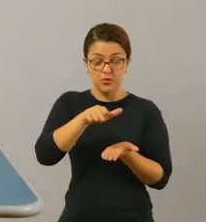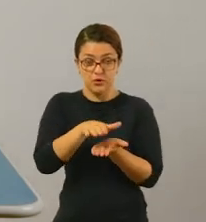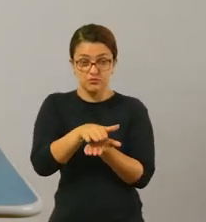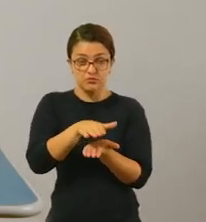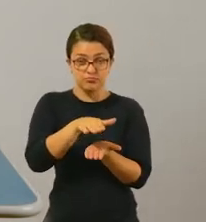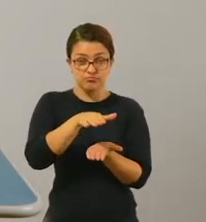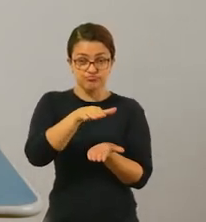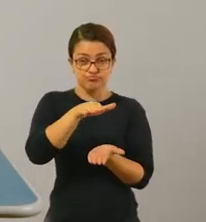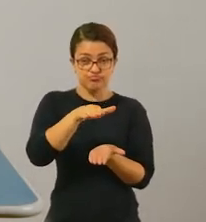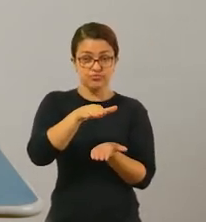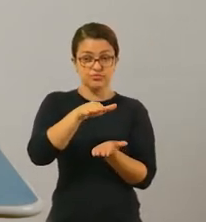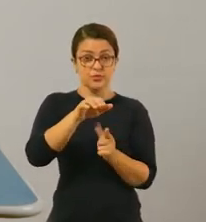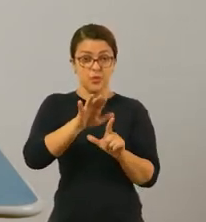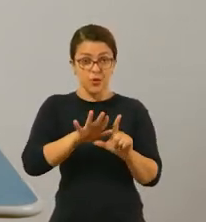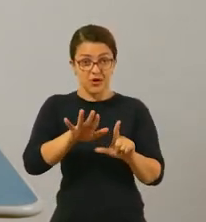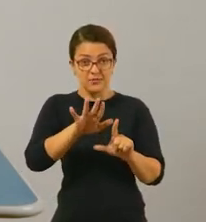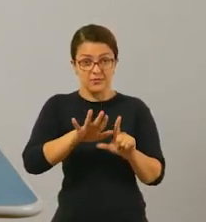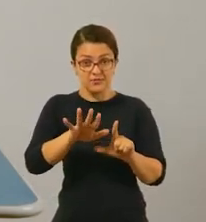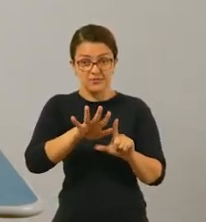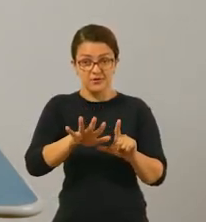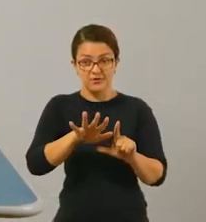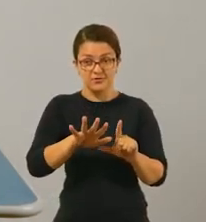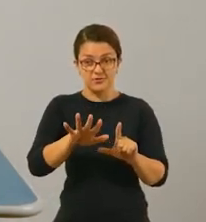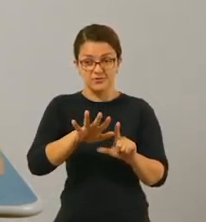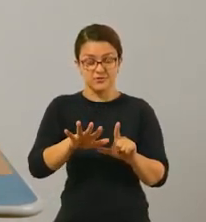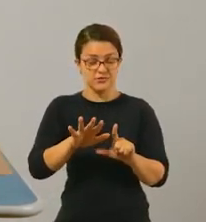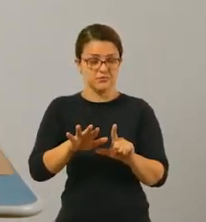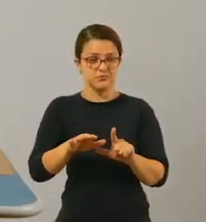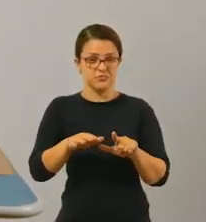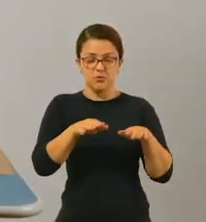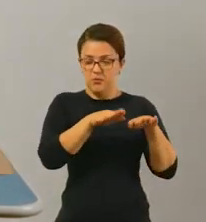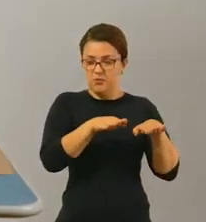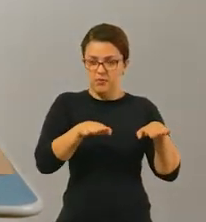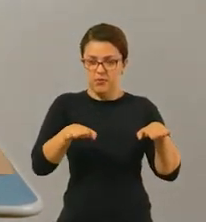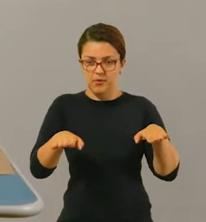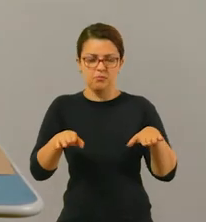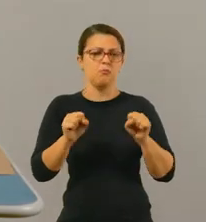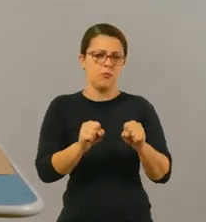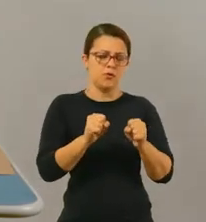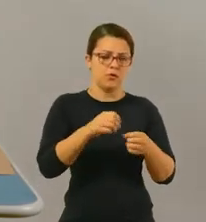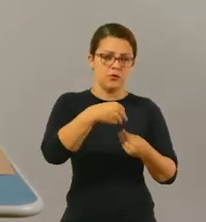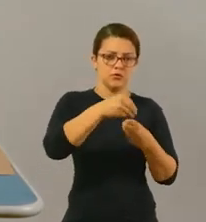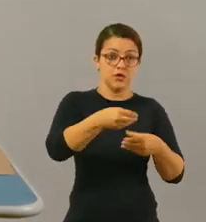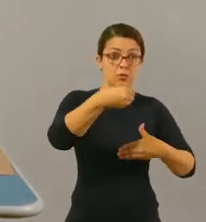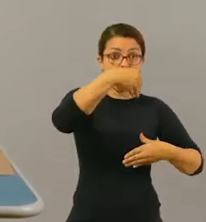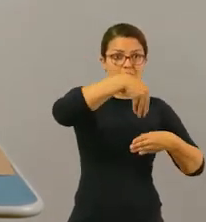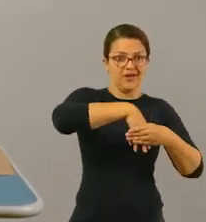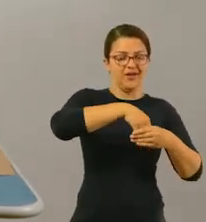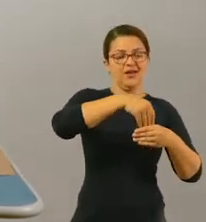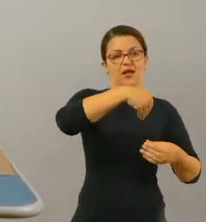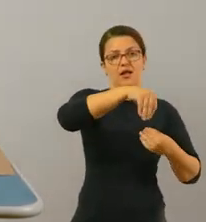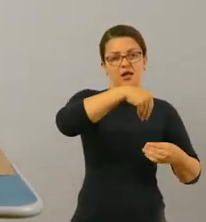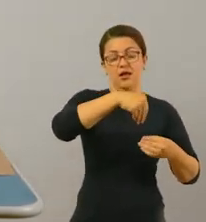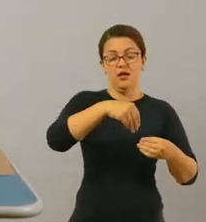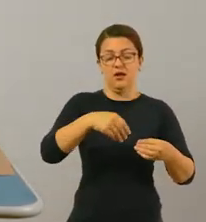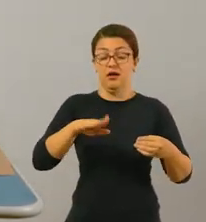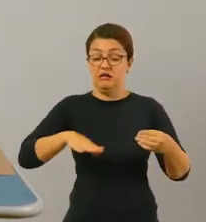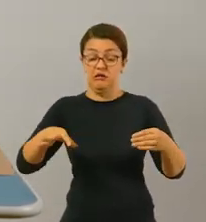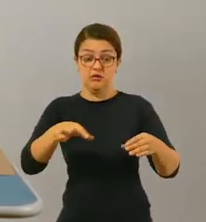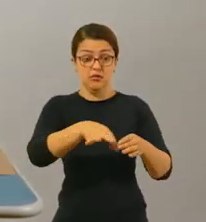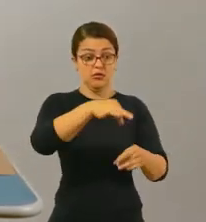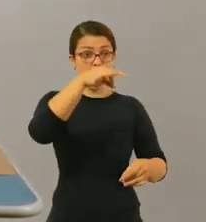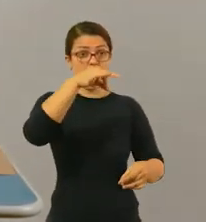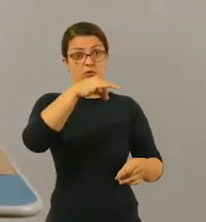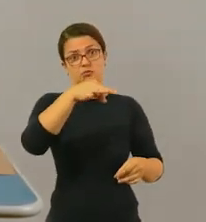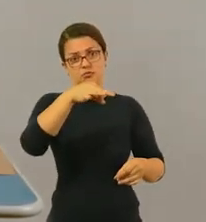pilha com os emojis, tudo bem? Isso pode ser também em saquinho, recipiente para ele sortear, tá bom? E você